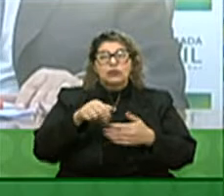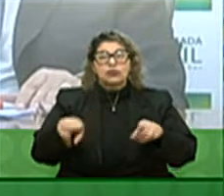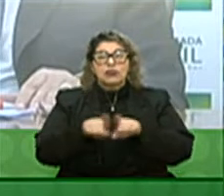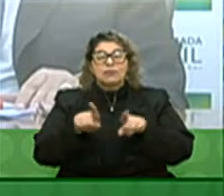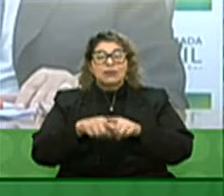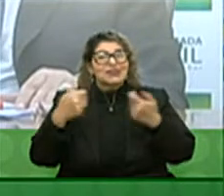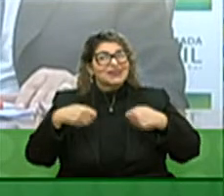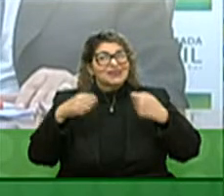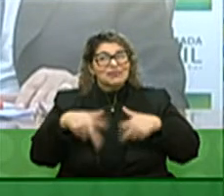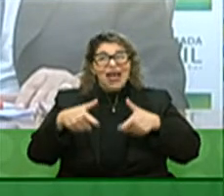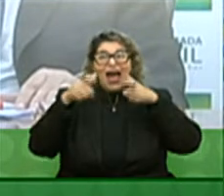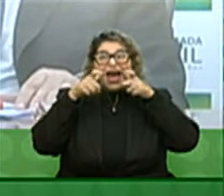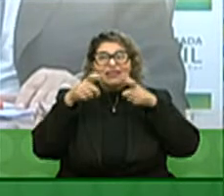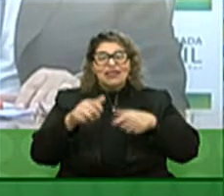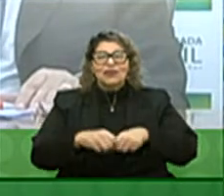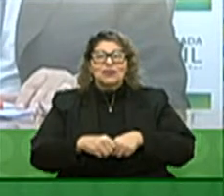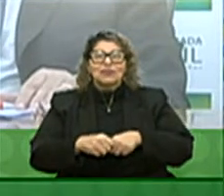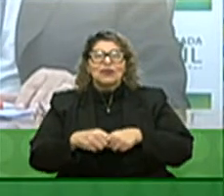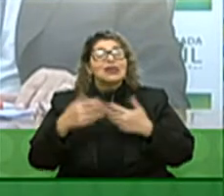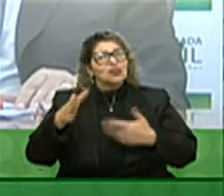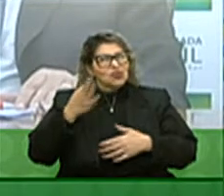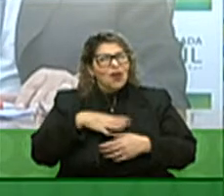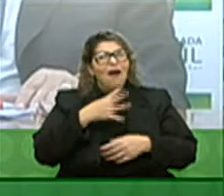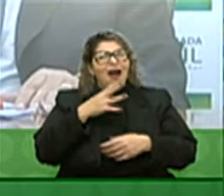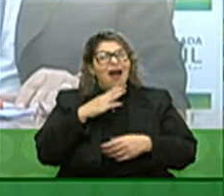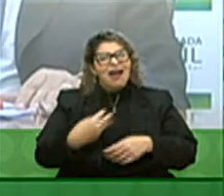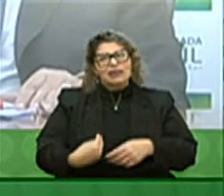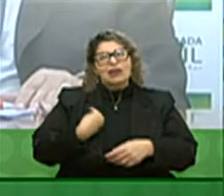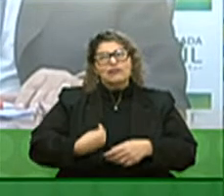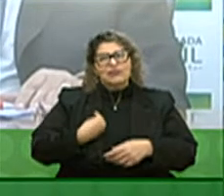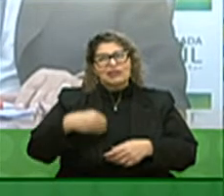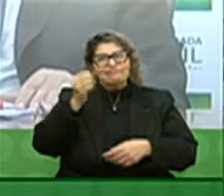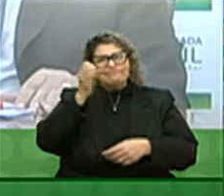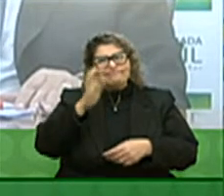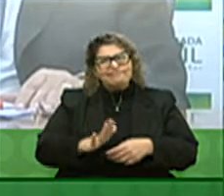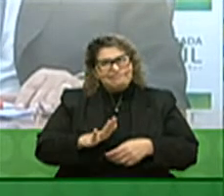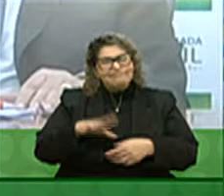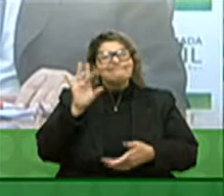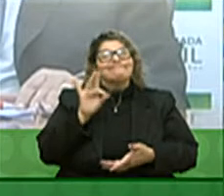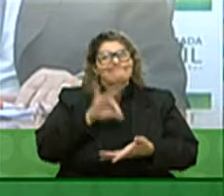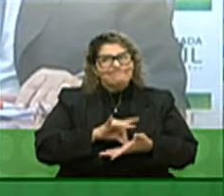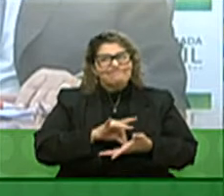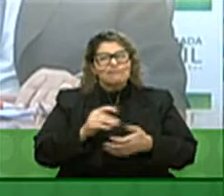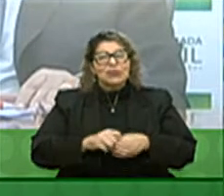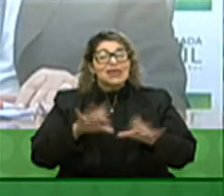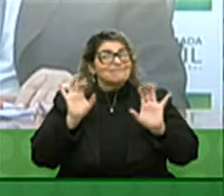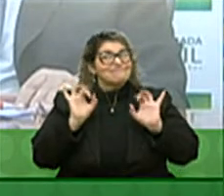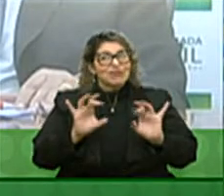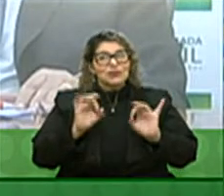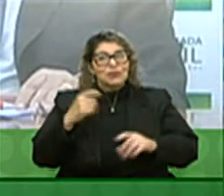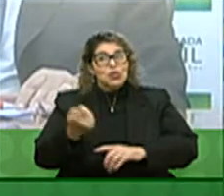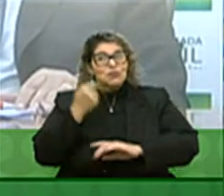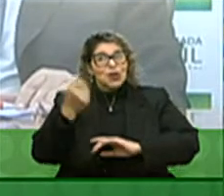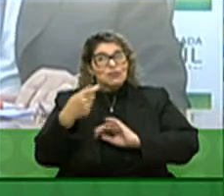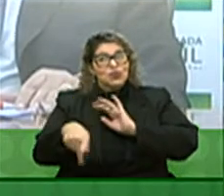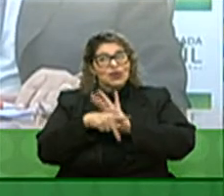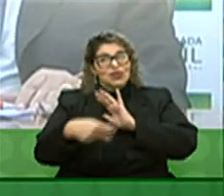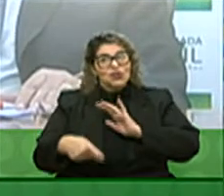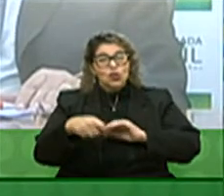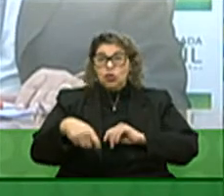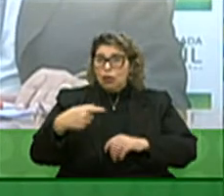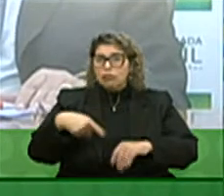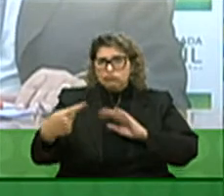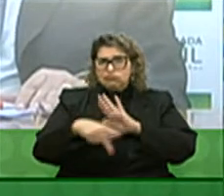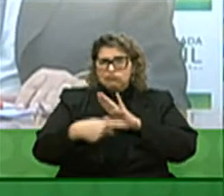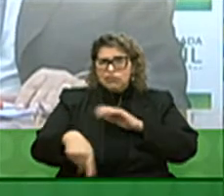precisamos estar atentos o senhor conhece muito bem a realidade do Brasil e especialmente do Rio Grande do Sul nós somos um